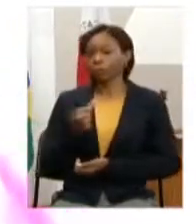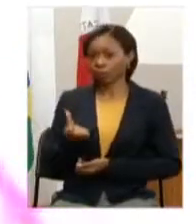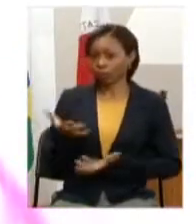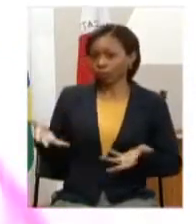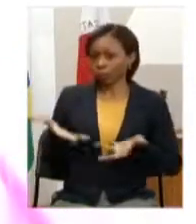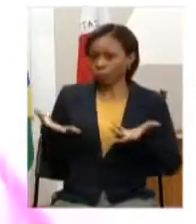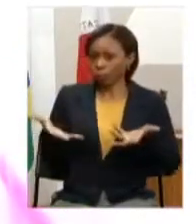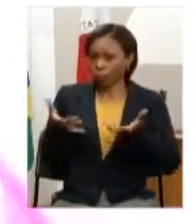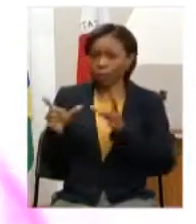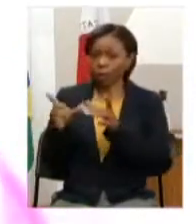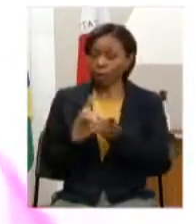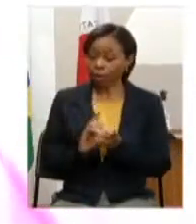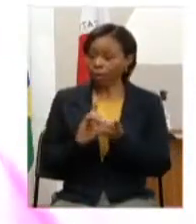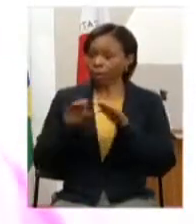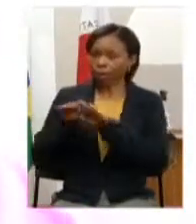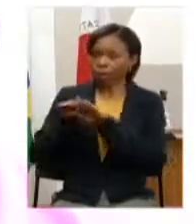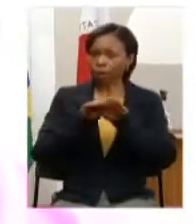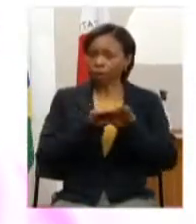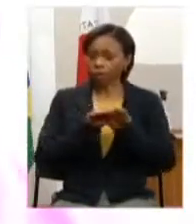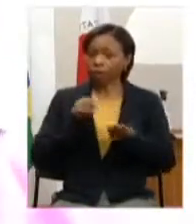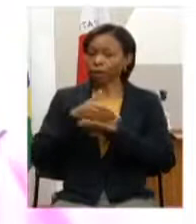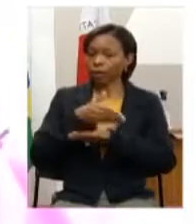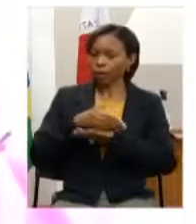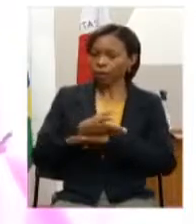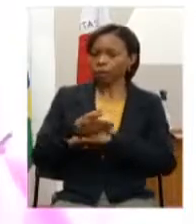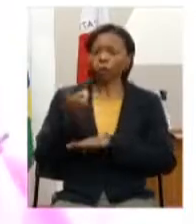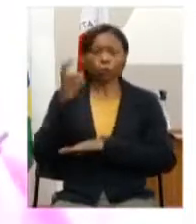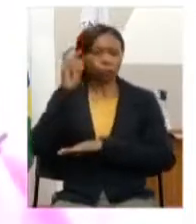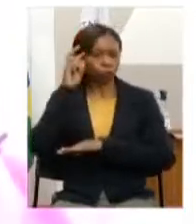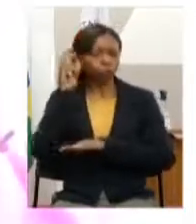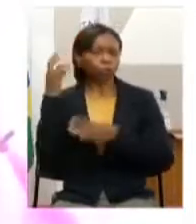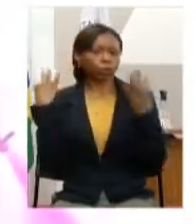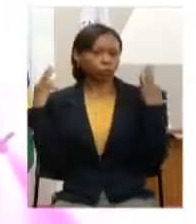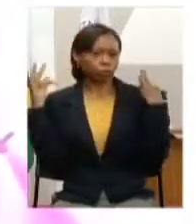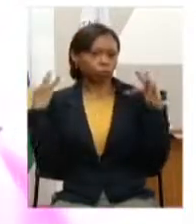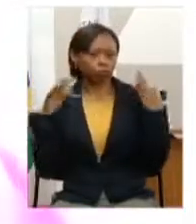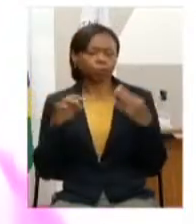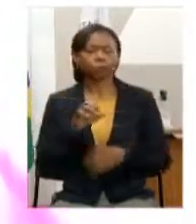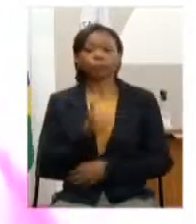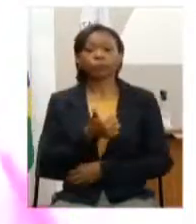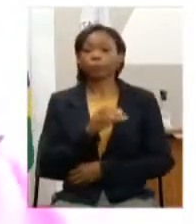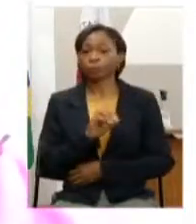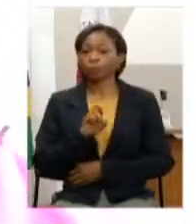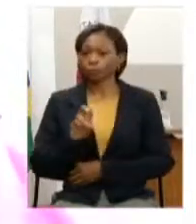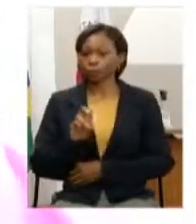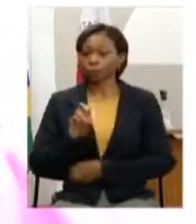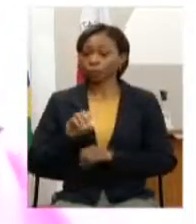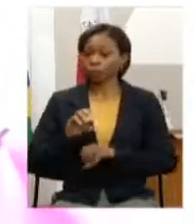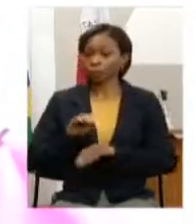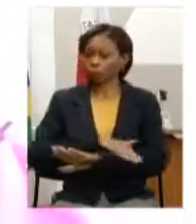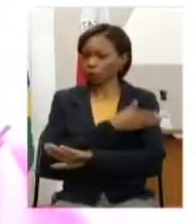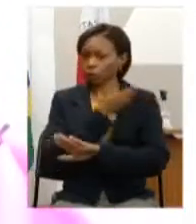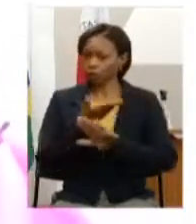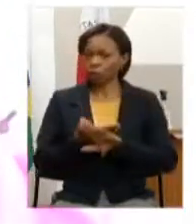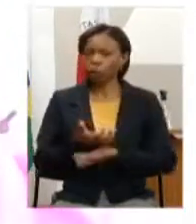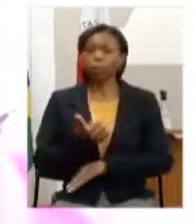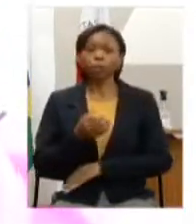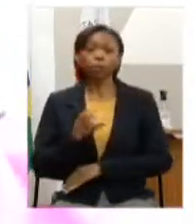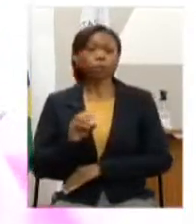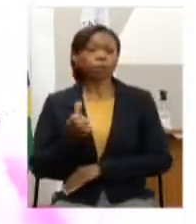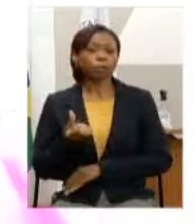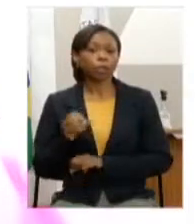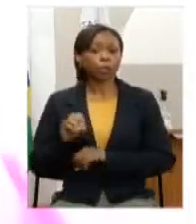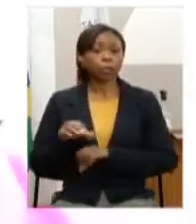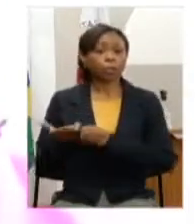Democratização e Acesso à Cultura e ao Turismo Programa 105 Educação Integral 106 Ensino